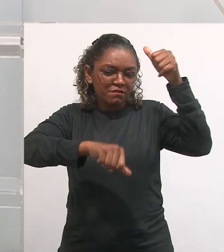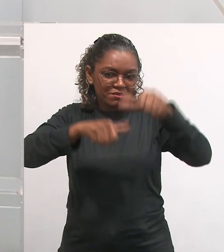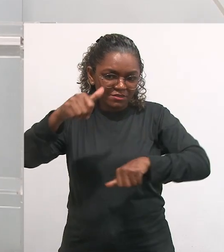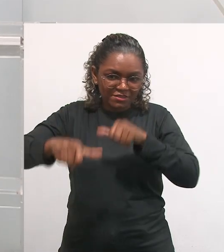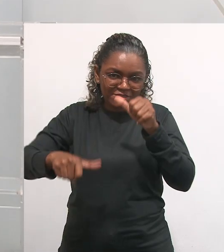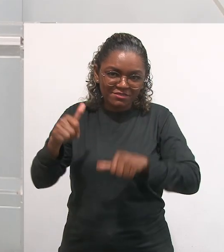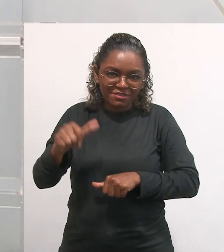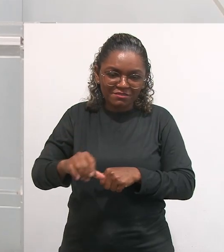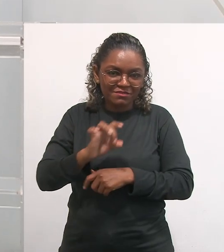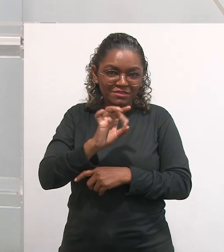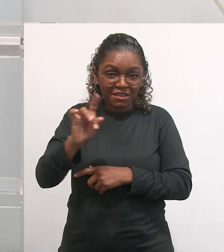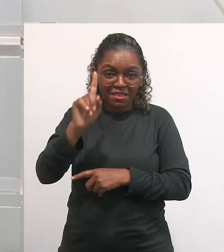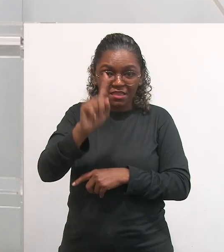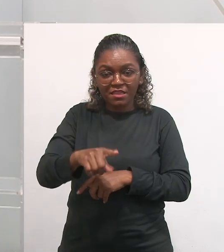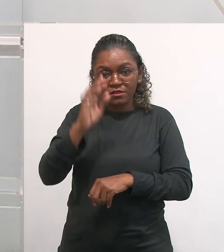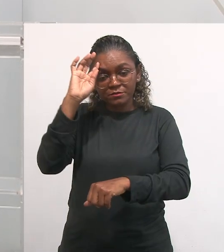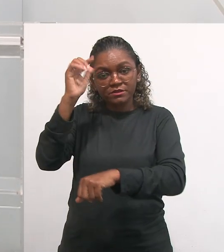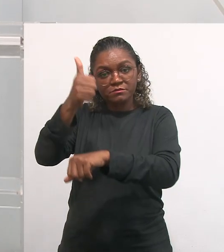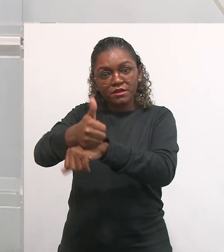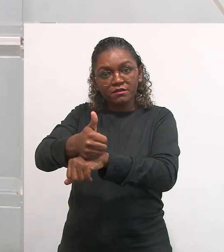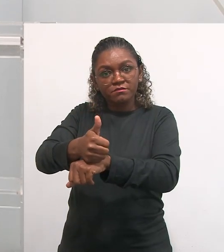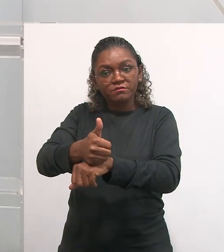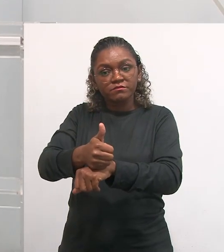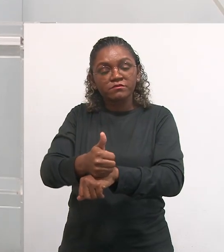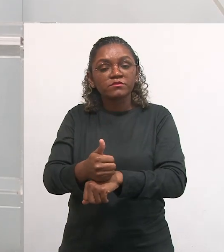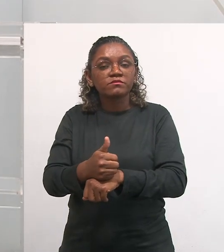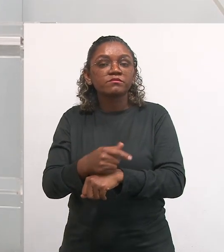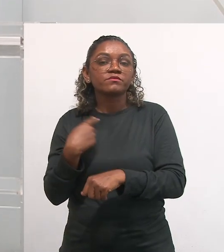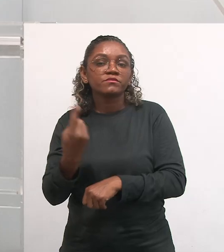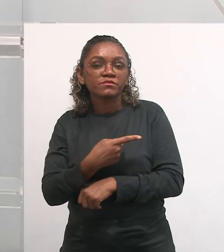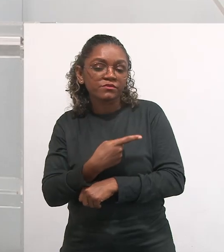sobre a avaliação que a gente